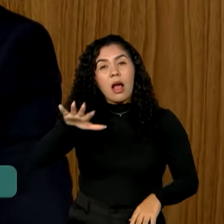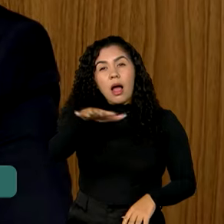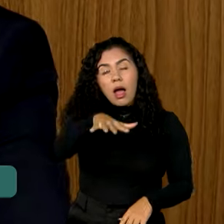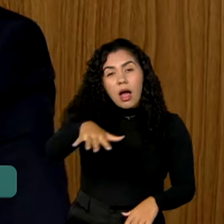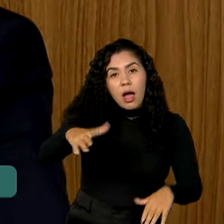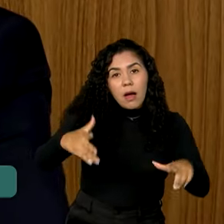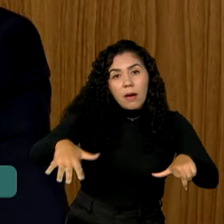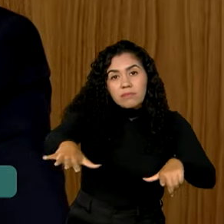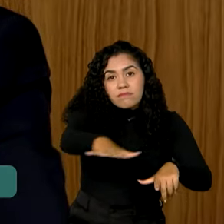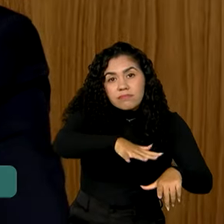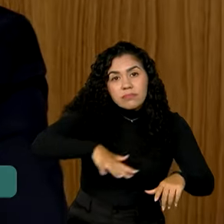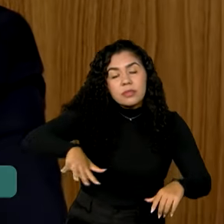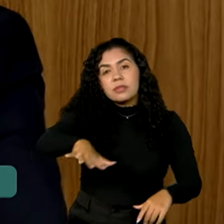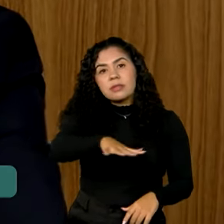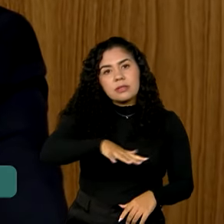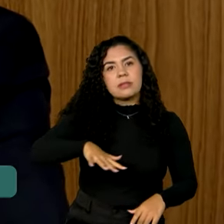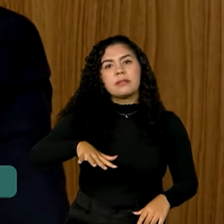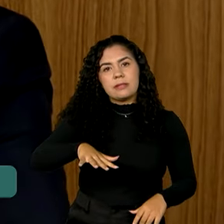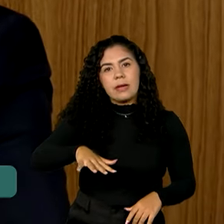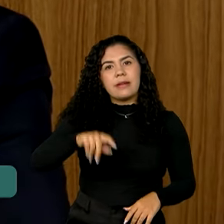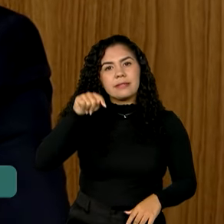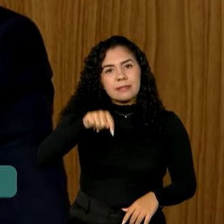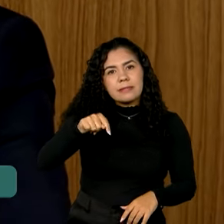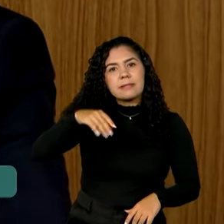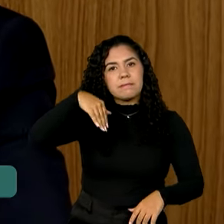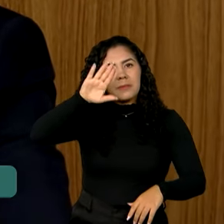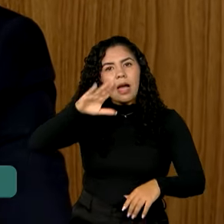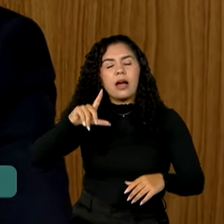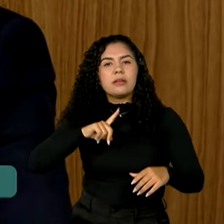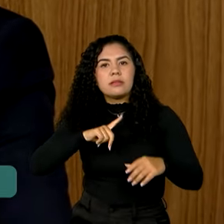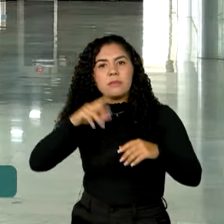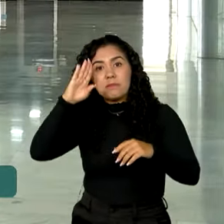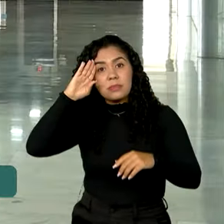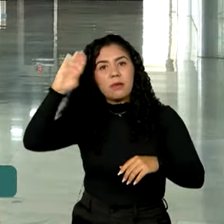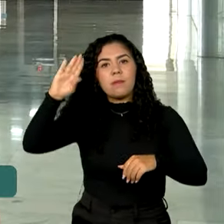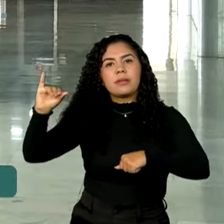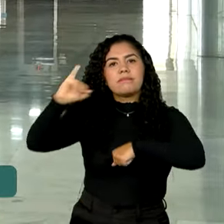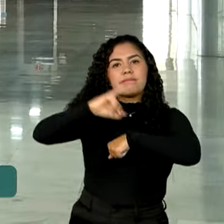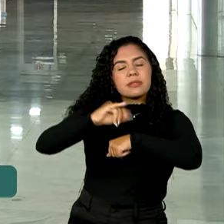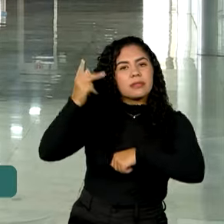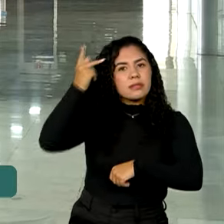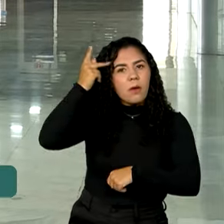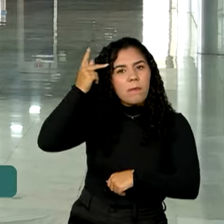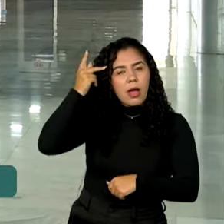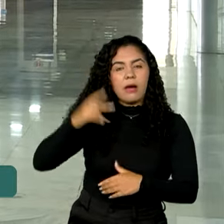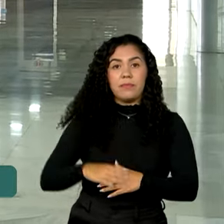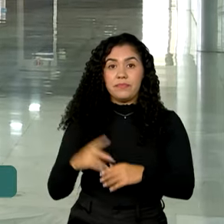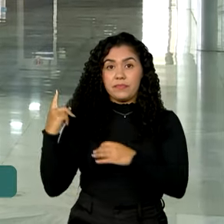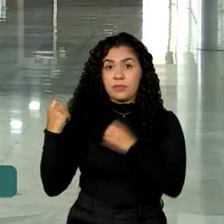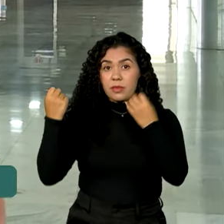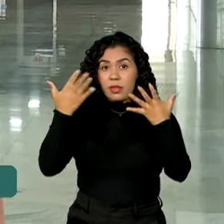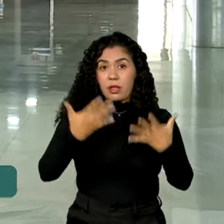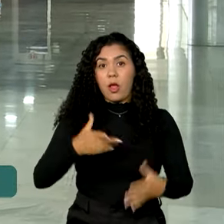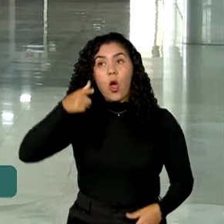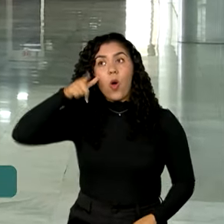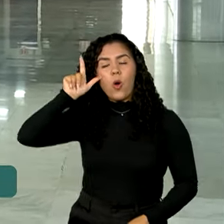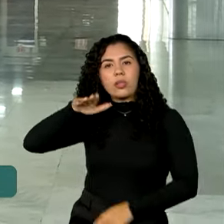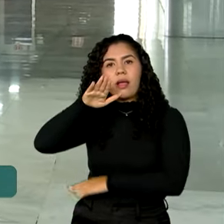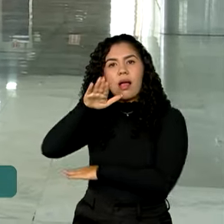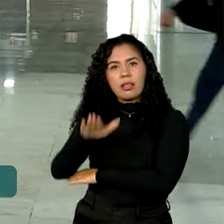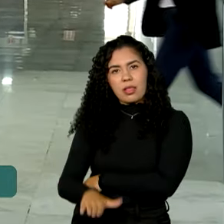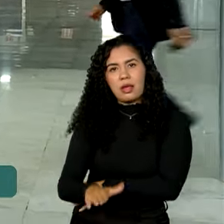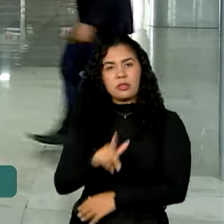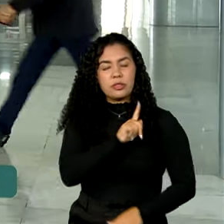substancial da energia do povo de São Paulo. E na tarde desta segunda-feira, o governo